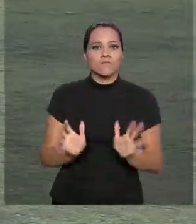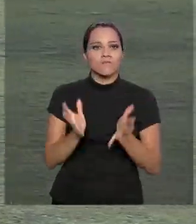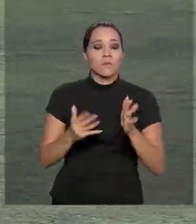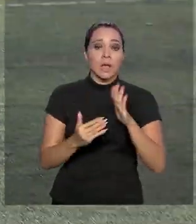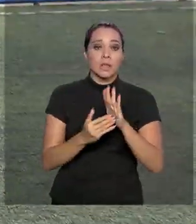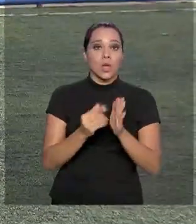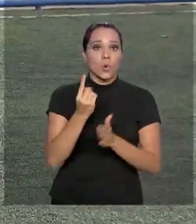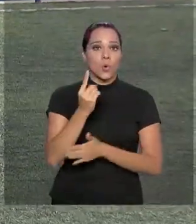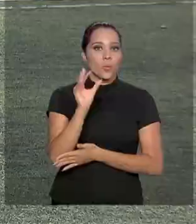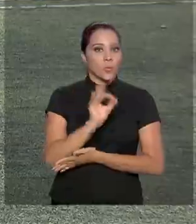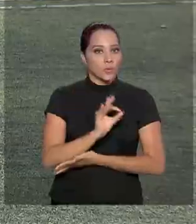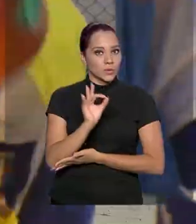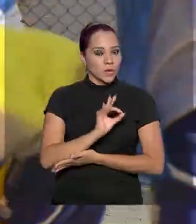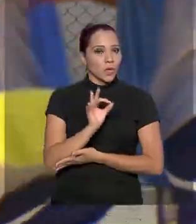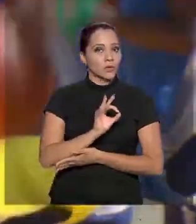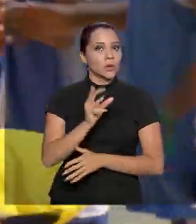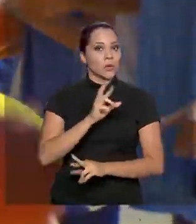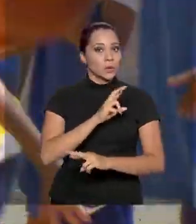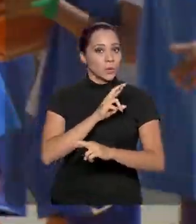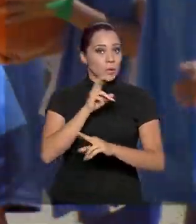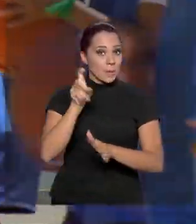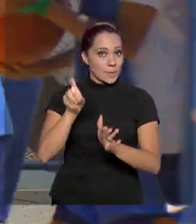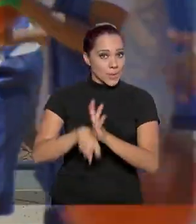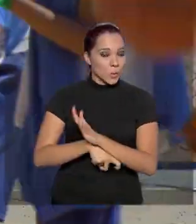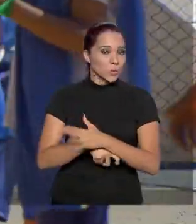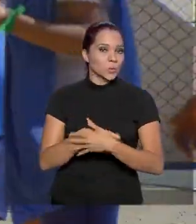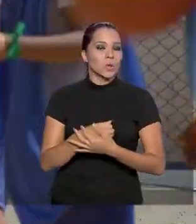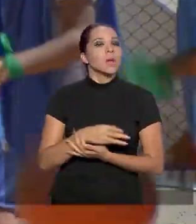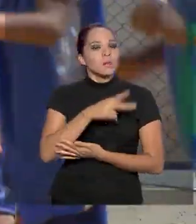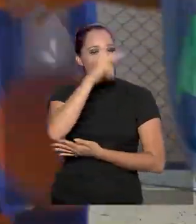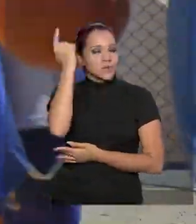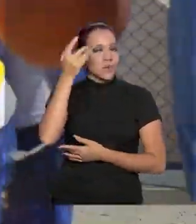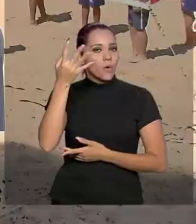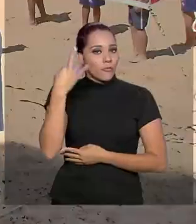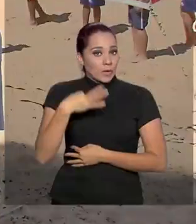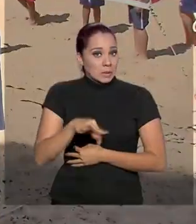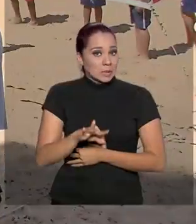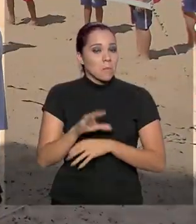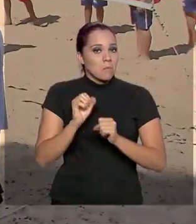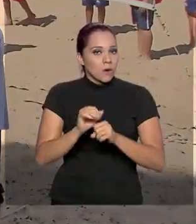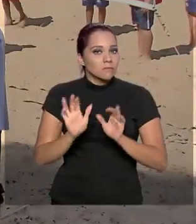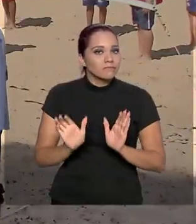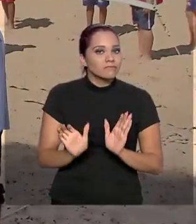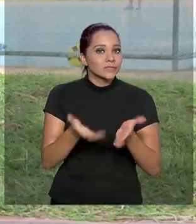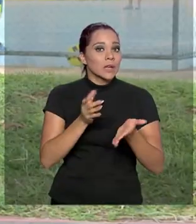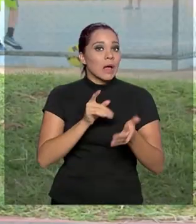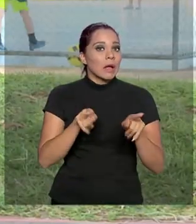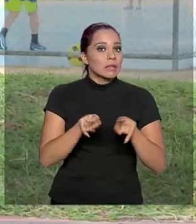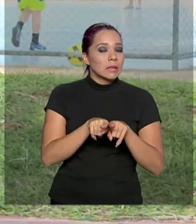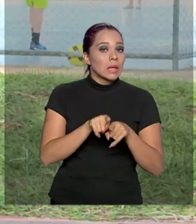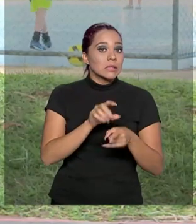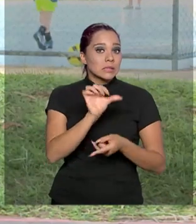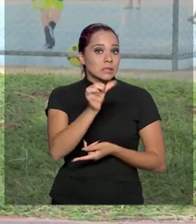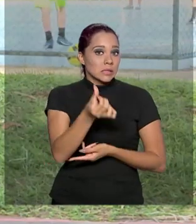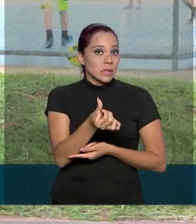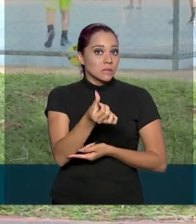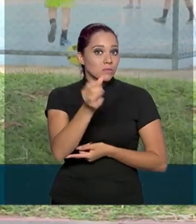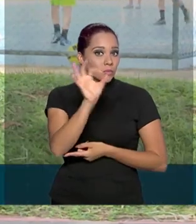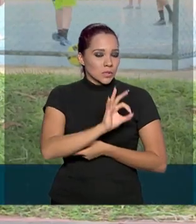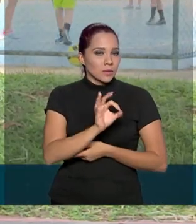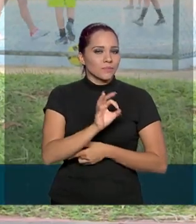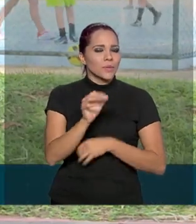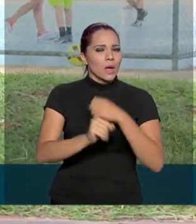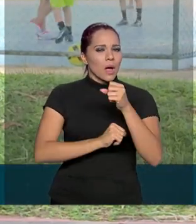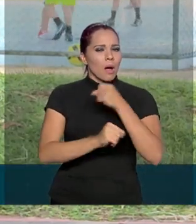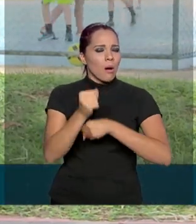até 1% do imposto devido e as pessoas físicas até 6%. Só no ano passado foram